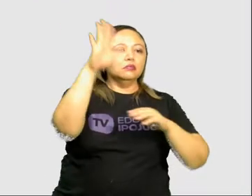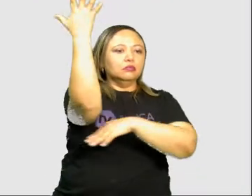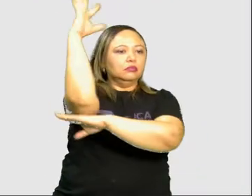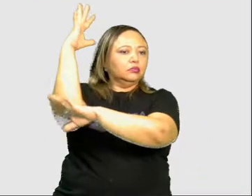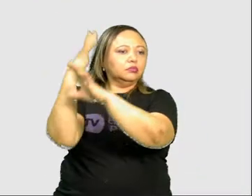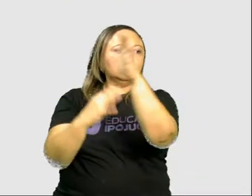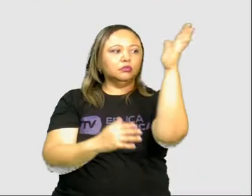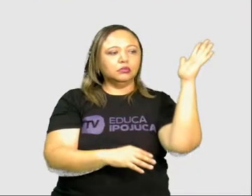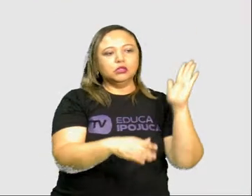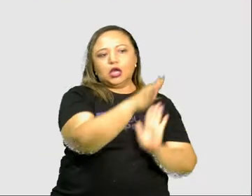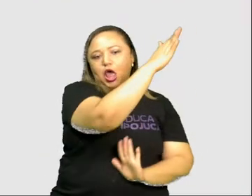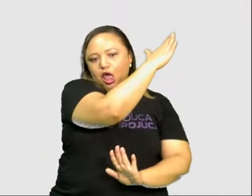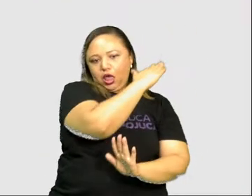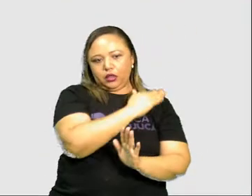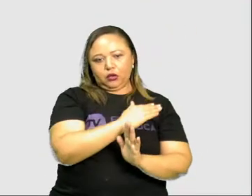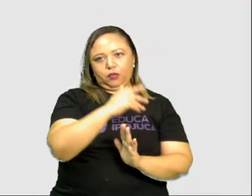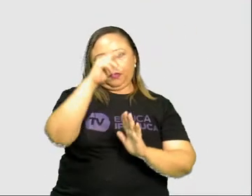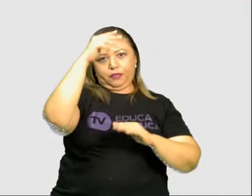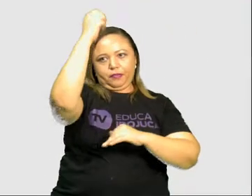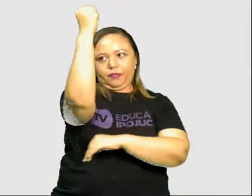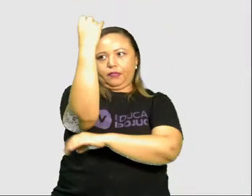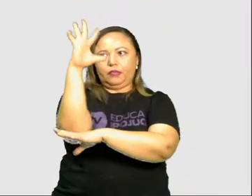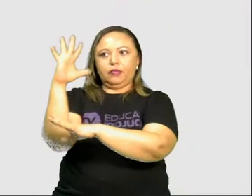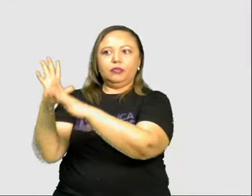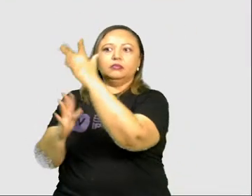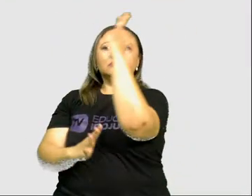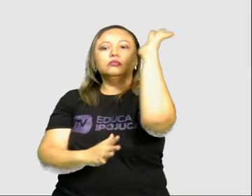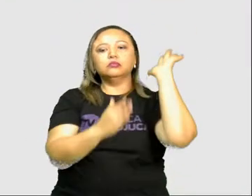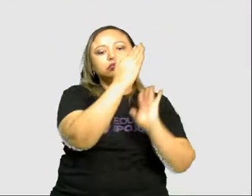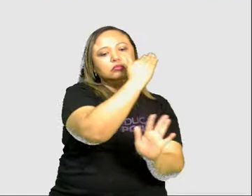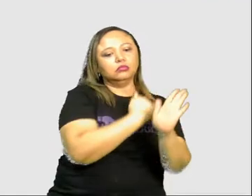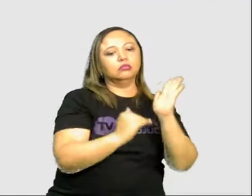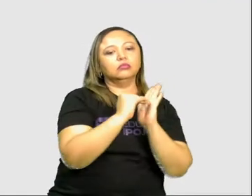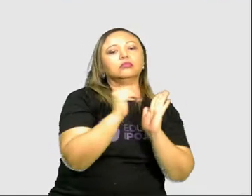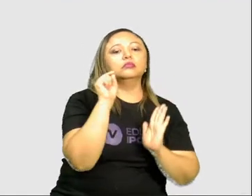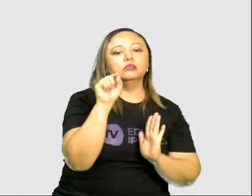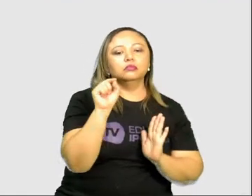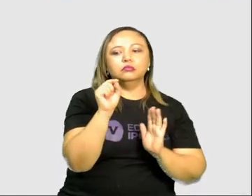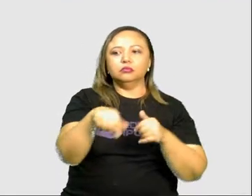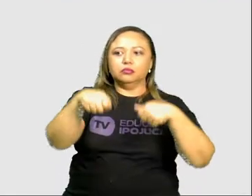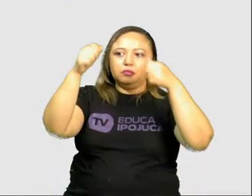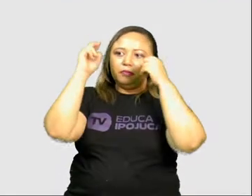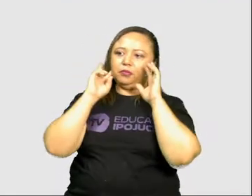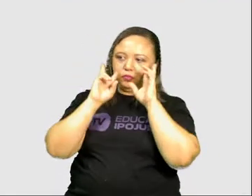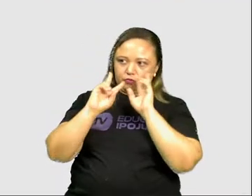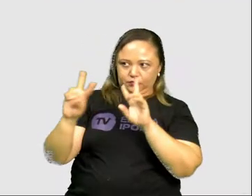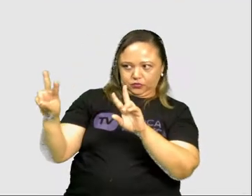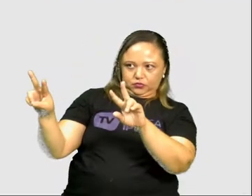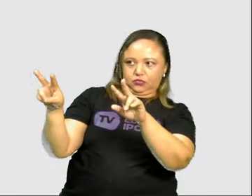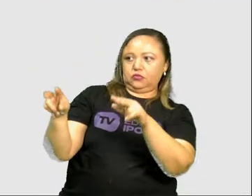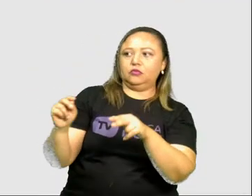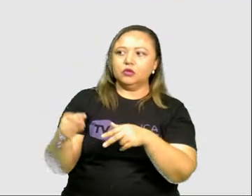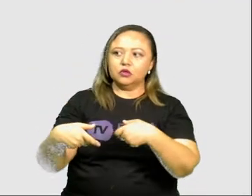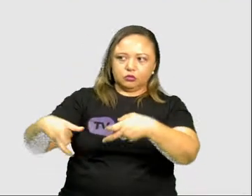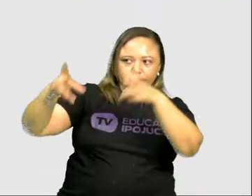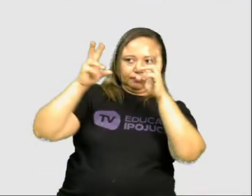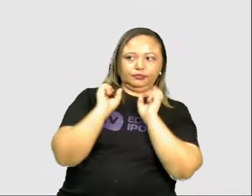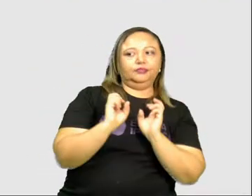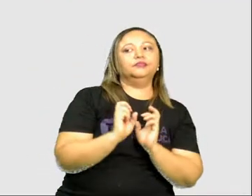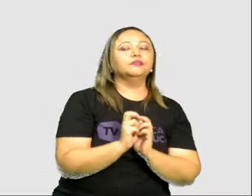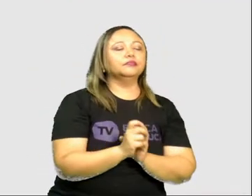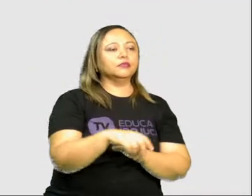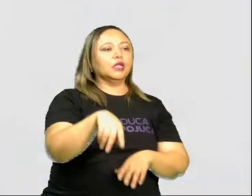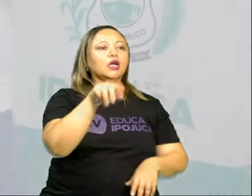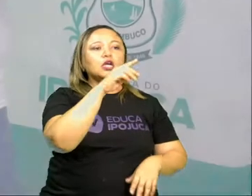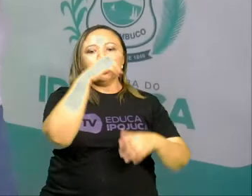Paisagem é tudo aquilo que nós podemos identificar por meio dos nossos sentidos em um determinado local.